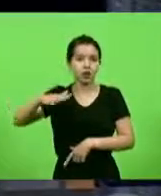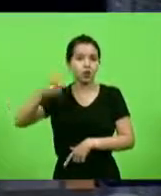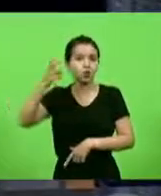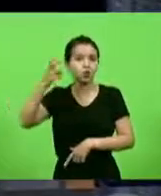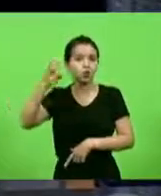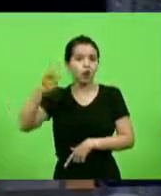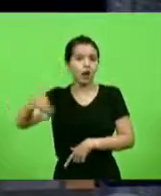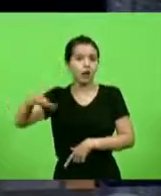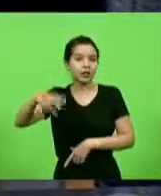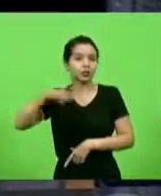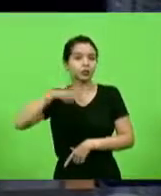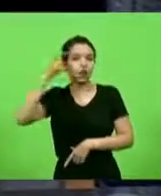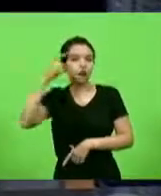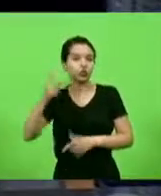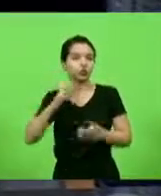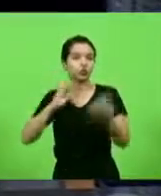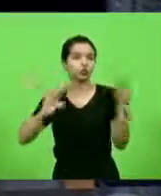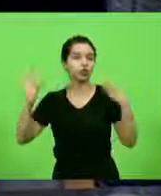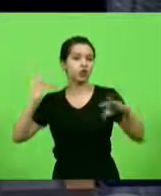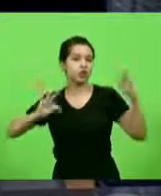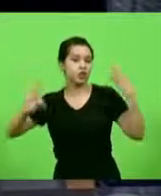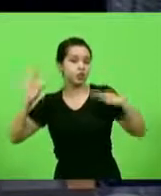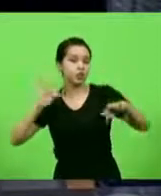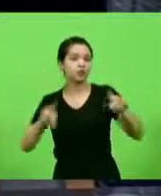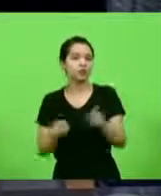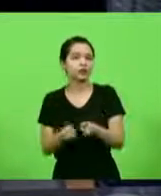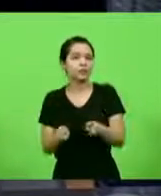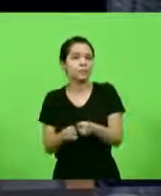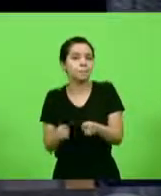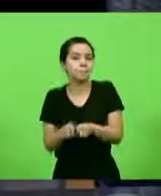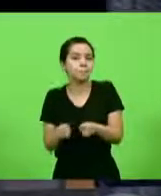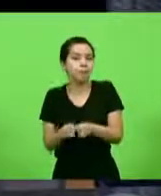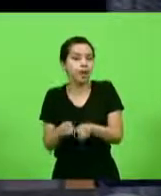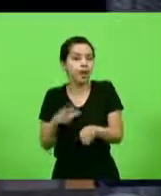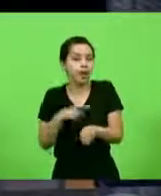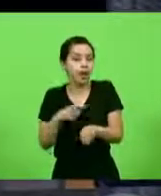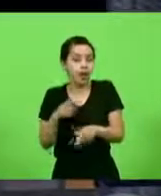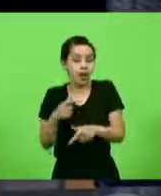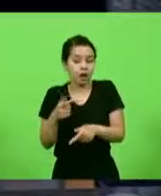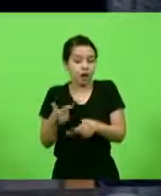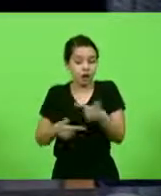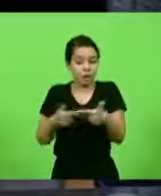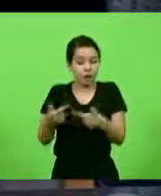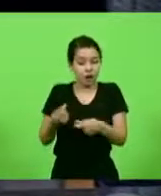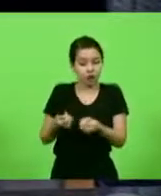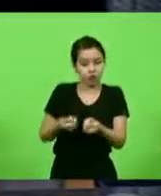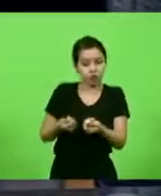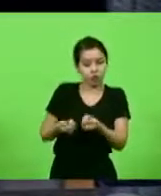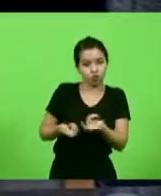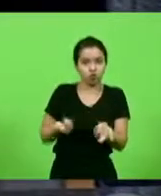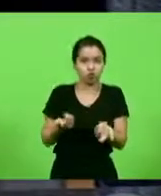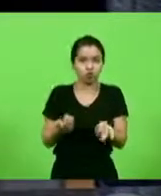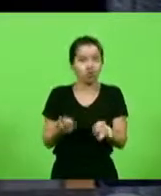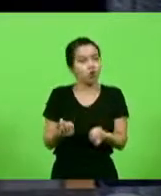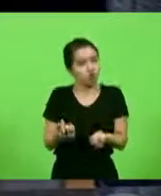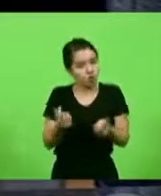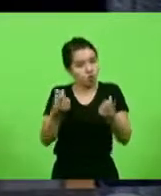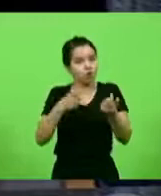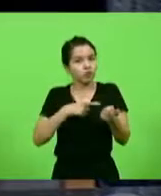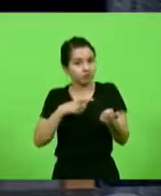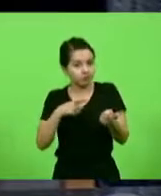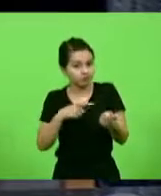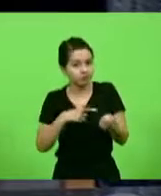negócios, é a criação da atividade lucrativa para a região de Blumenau e,